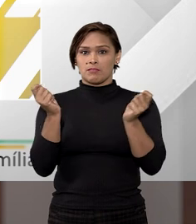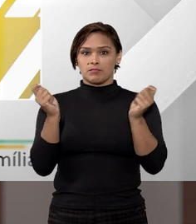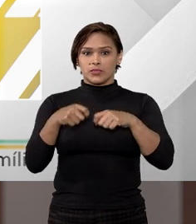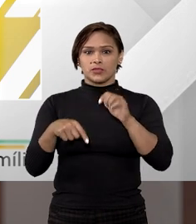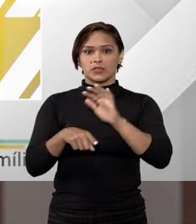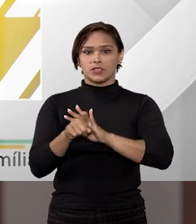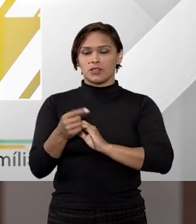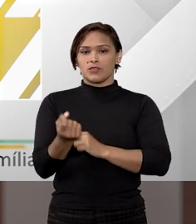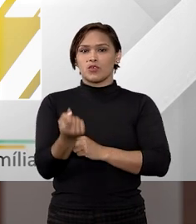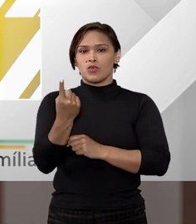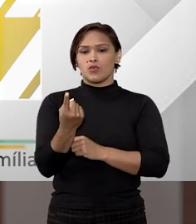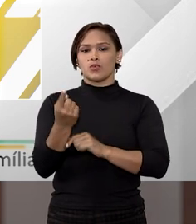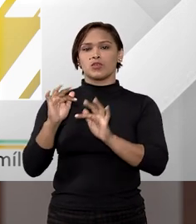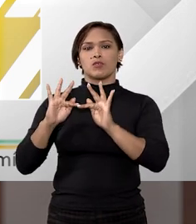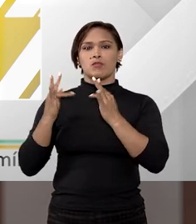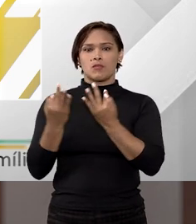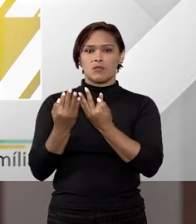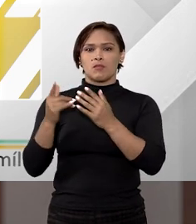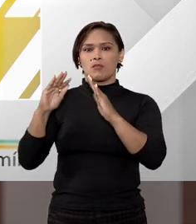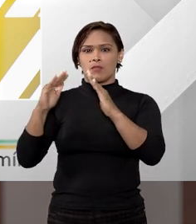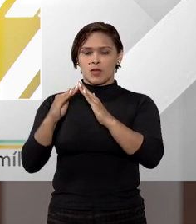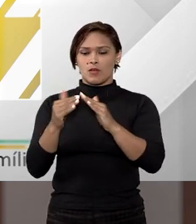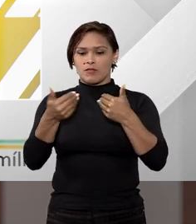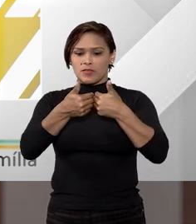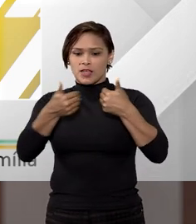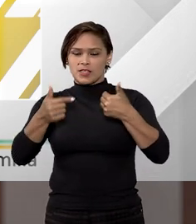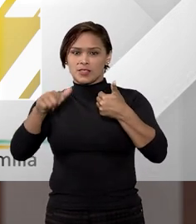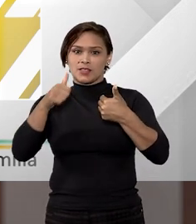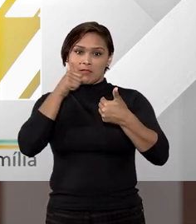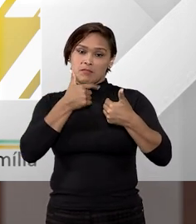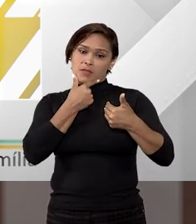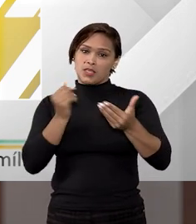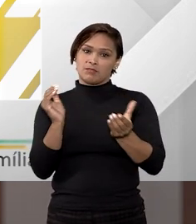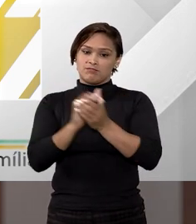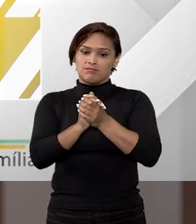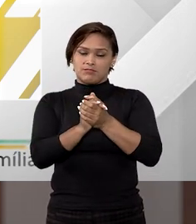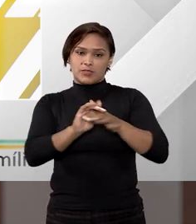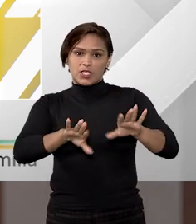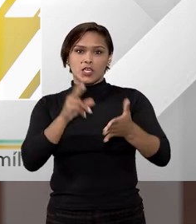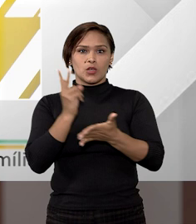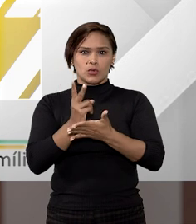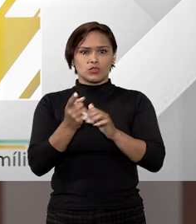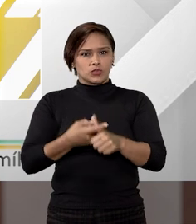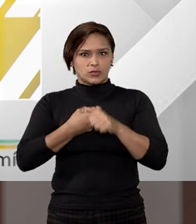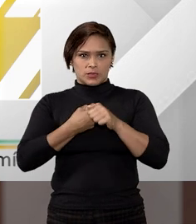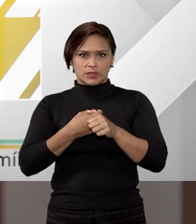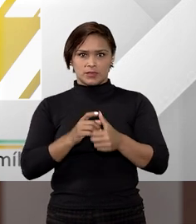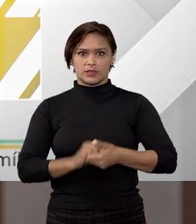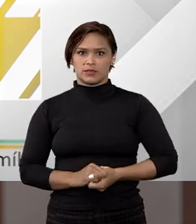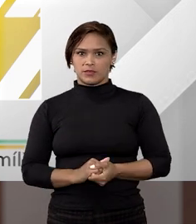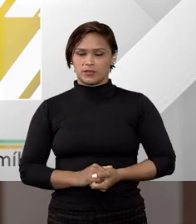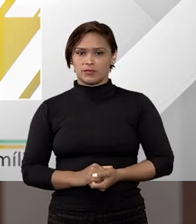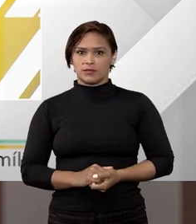no caso de único imóvel e de haver a separação do casal? Esse bem continua empenhorável?